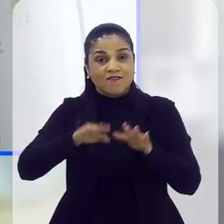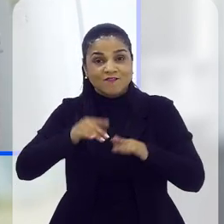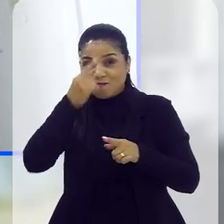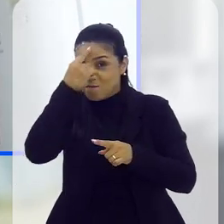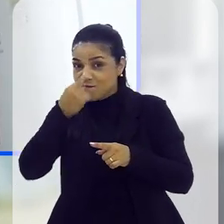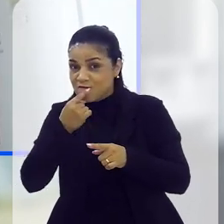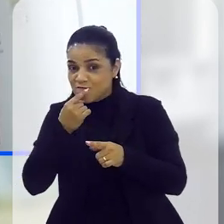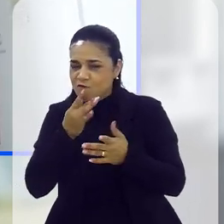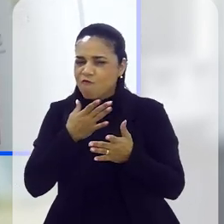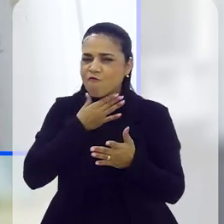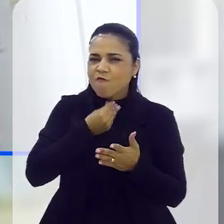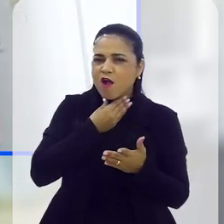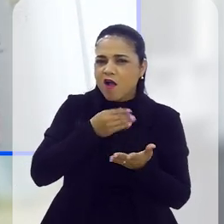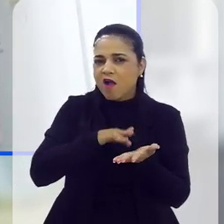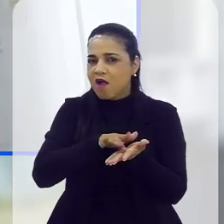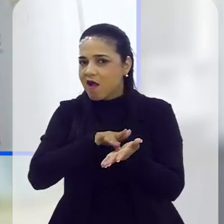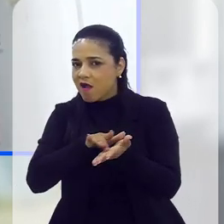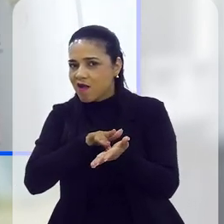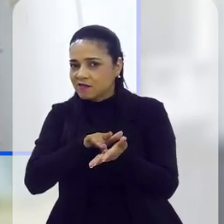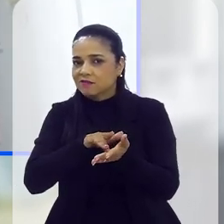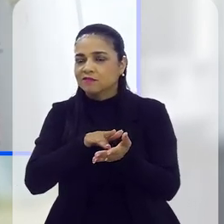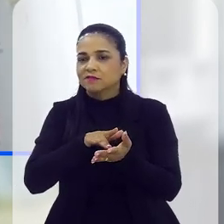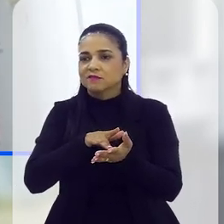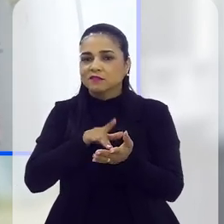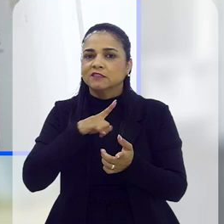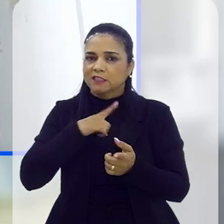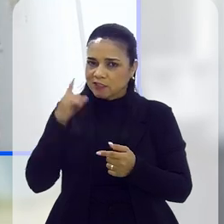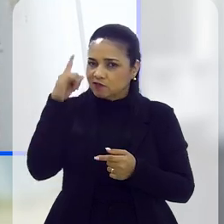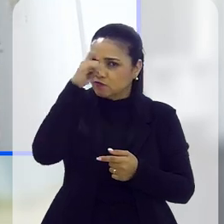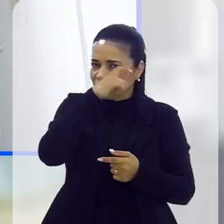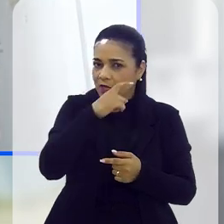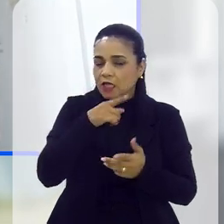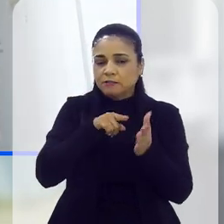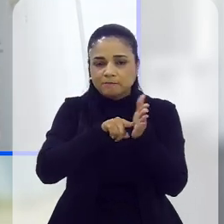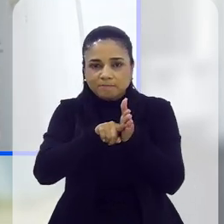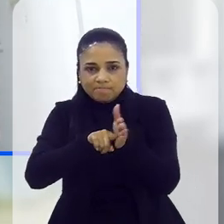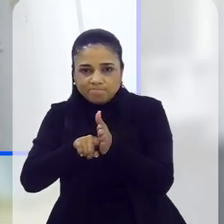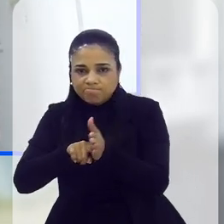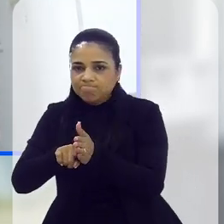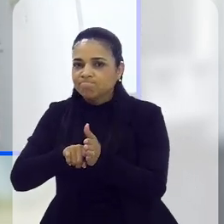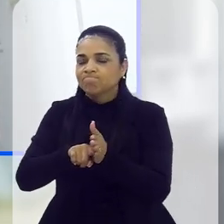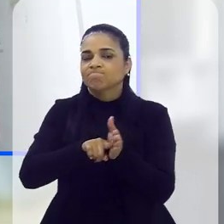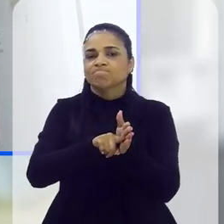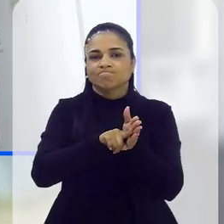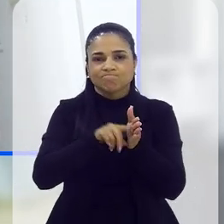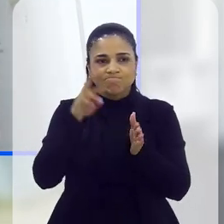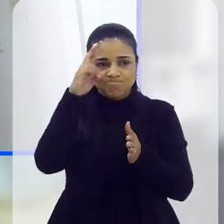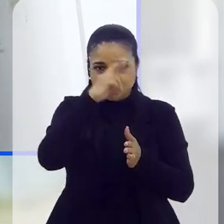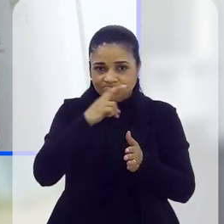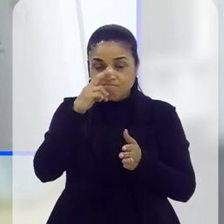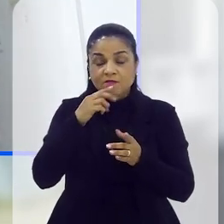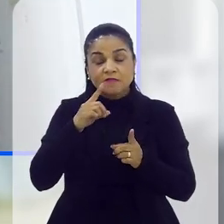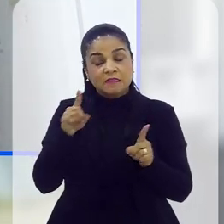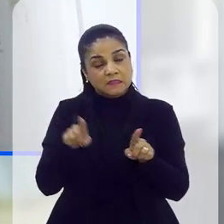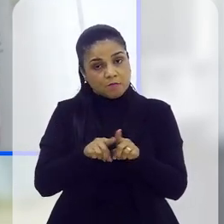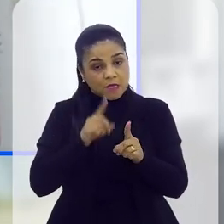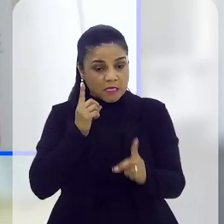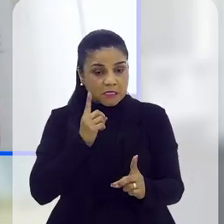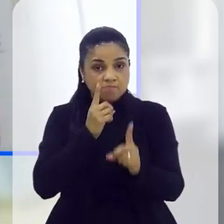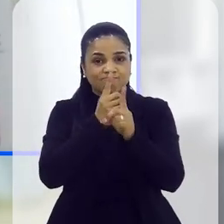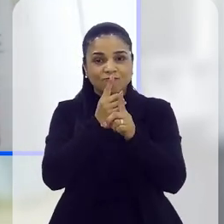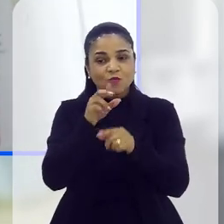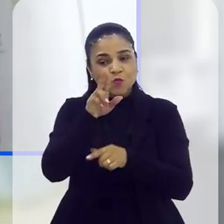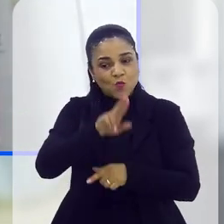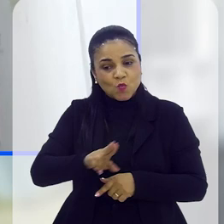perfis montados também. E a gente sabe que há uma dificuldade na investigação, principalmente quando a gente também tem que identificar